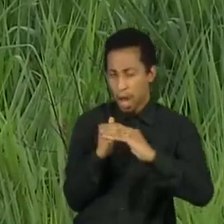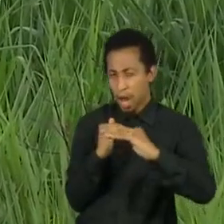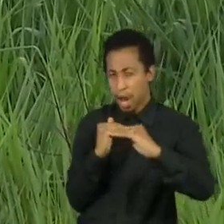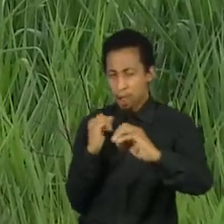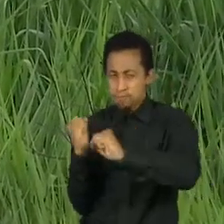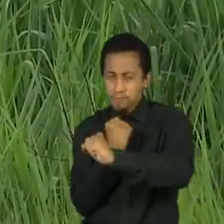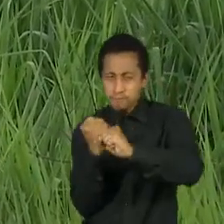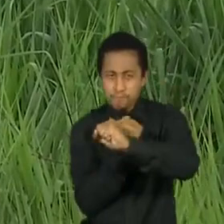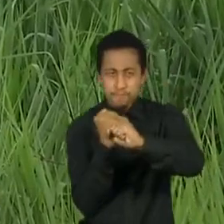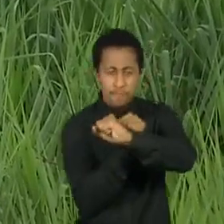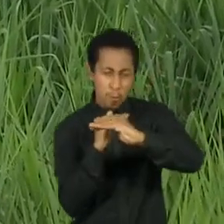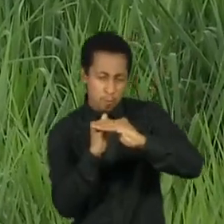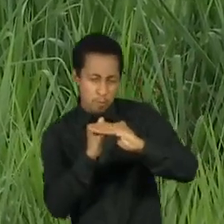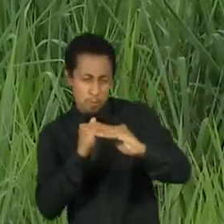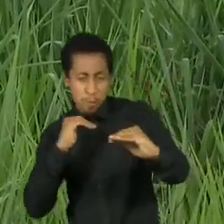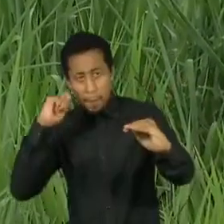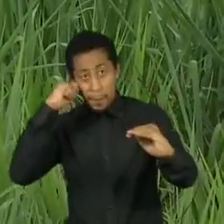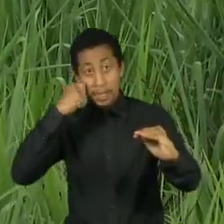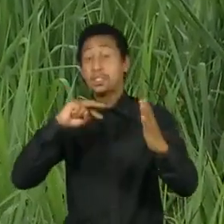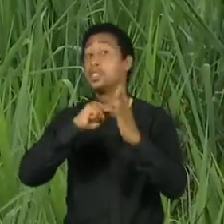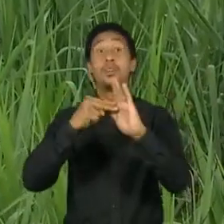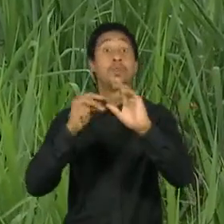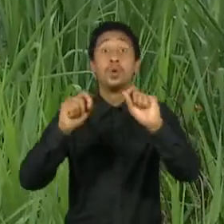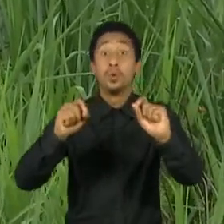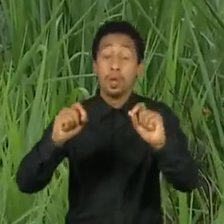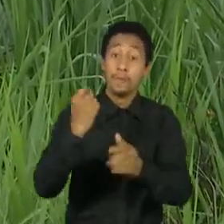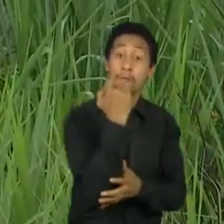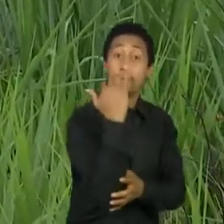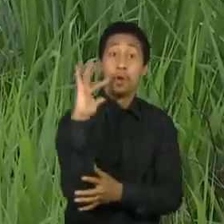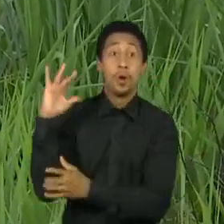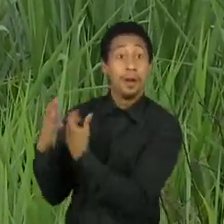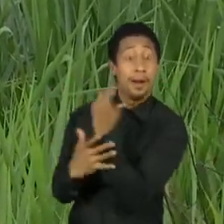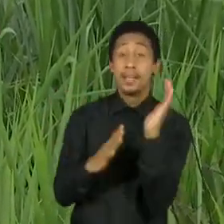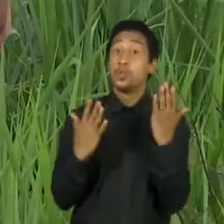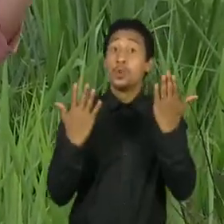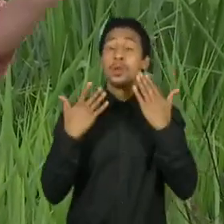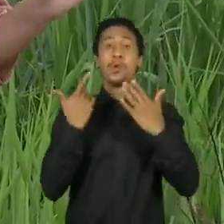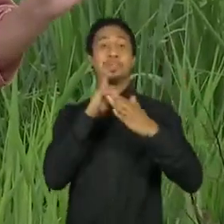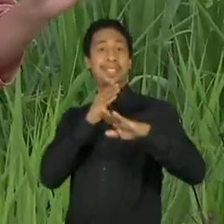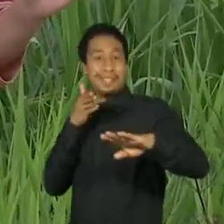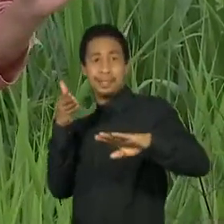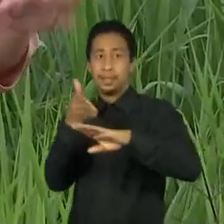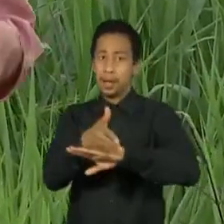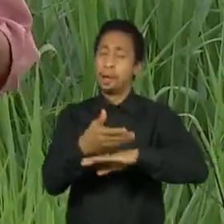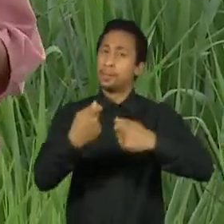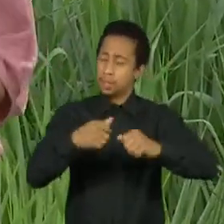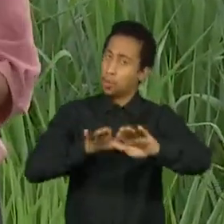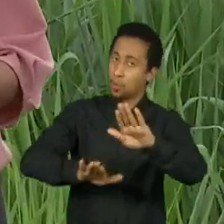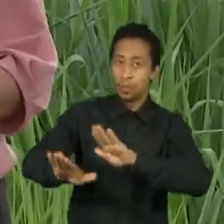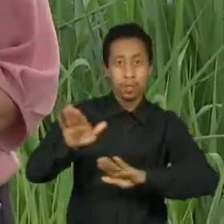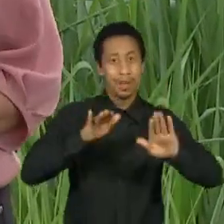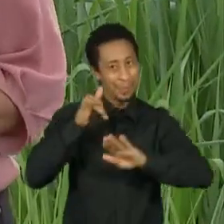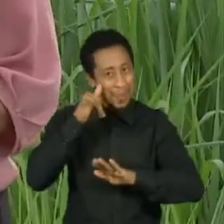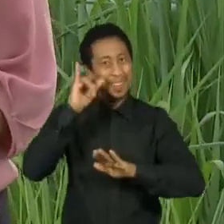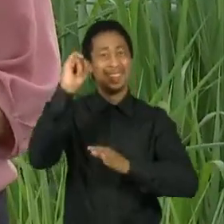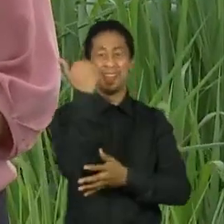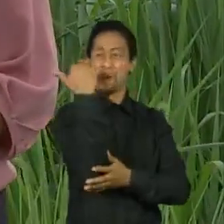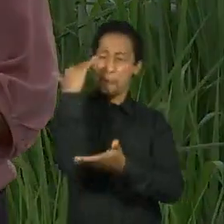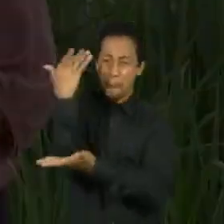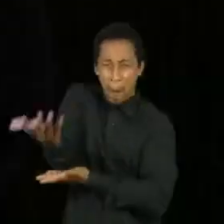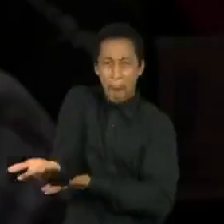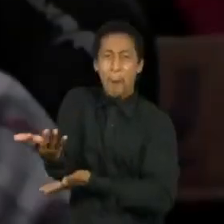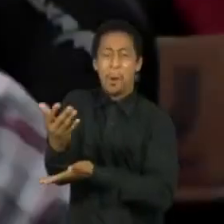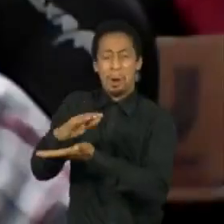parte da maior floresta tropical do mundo. Por isso é preciso ter cuidado para não dar passagem para mais devastação